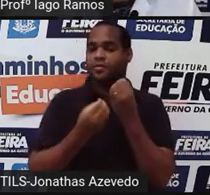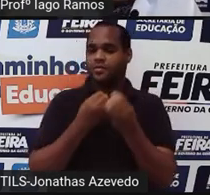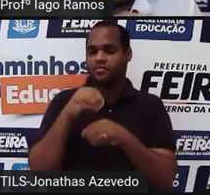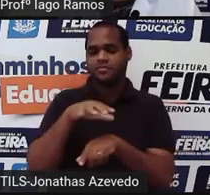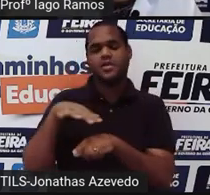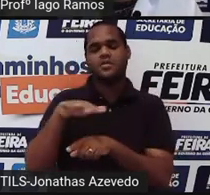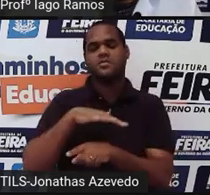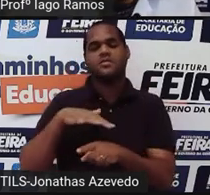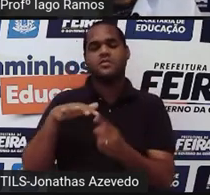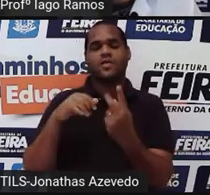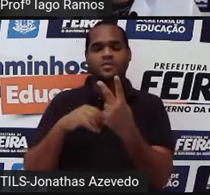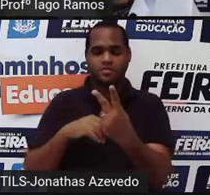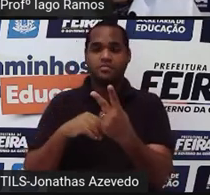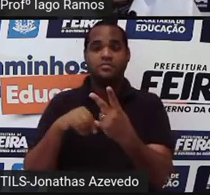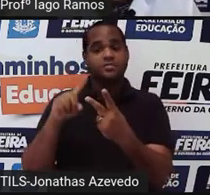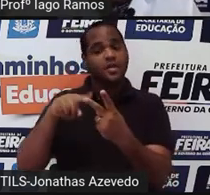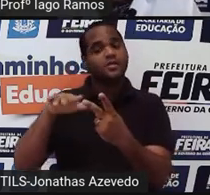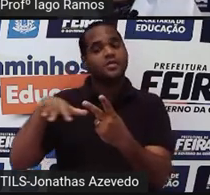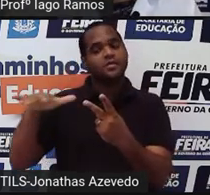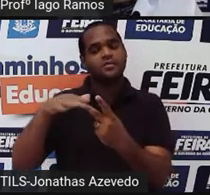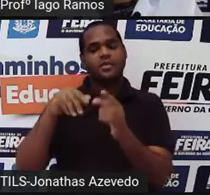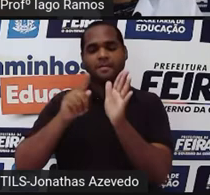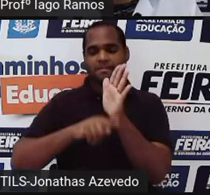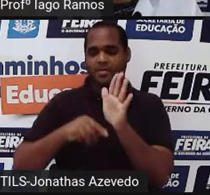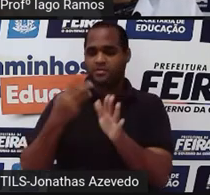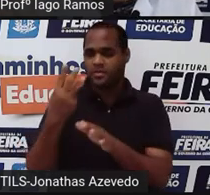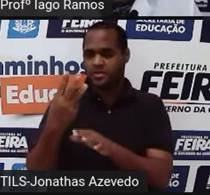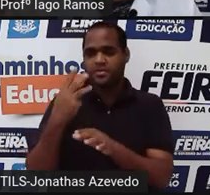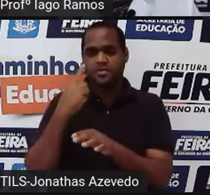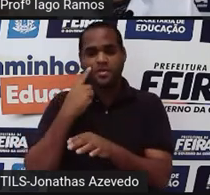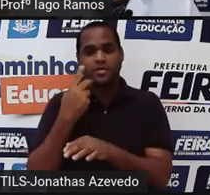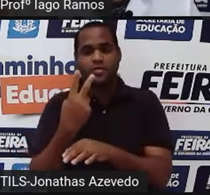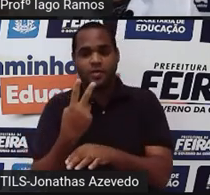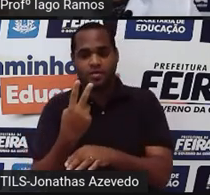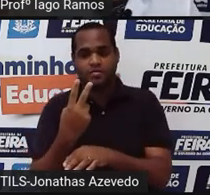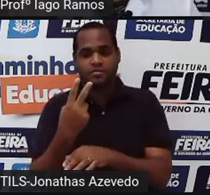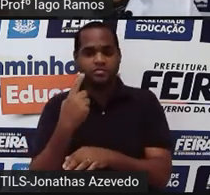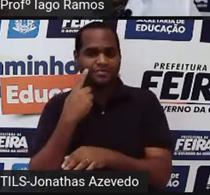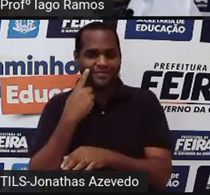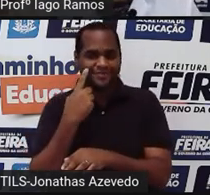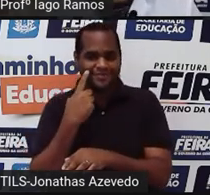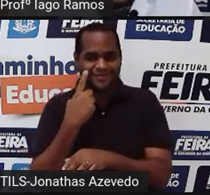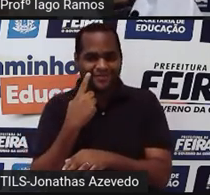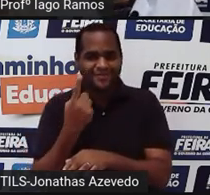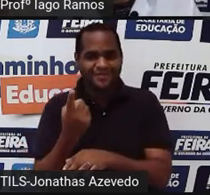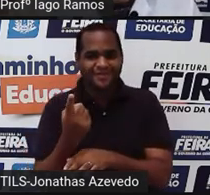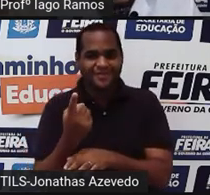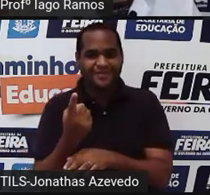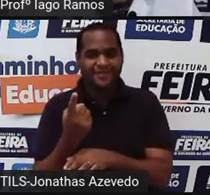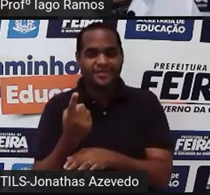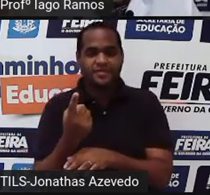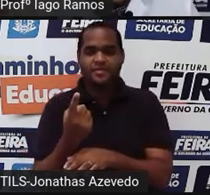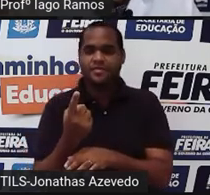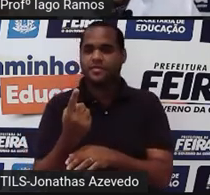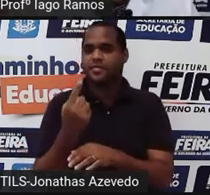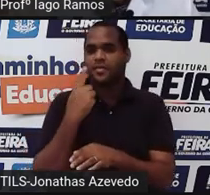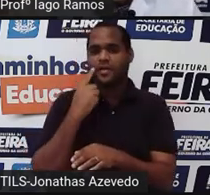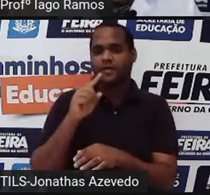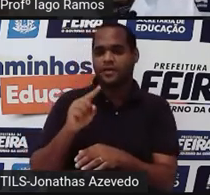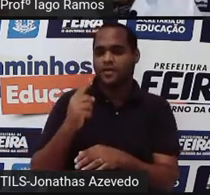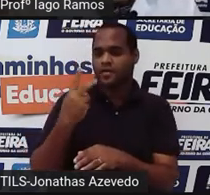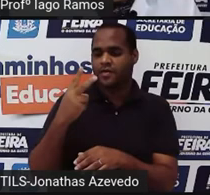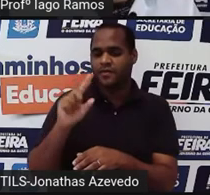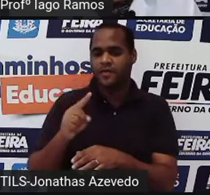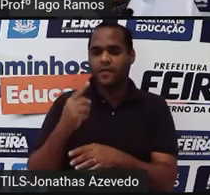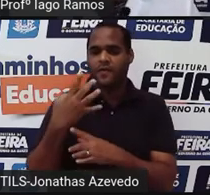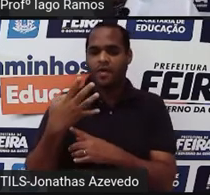só que a base sendo menos 3, quando chegar no menos 3 elevado a 0 dá 1. Um número com vírgula, 2